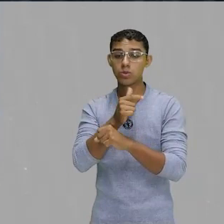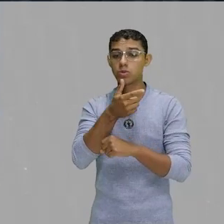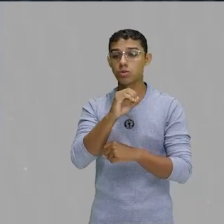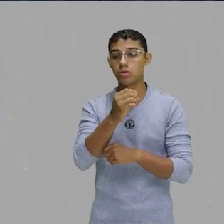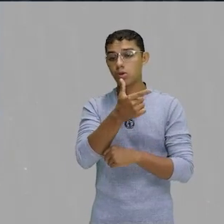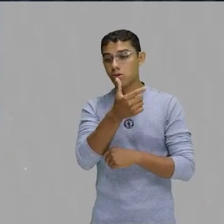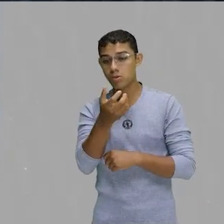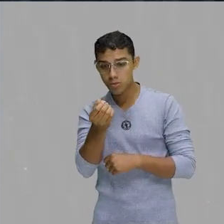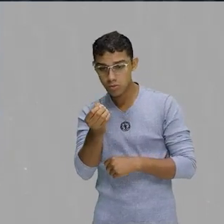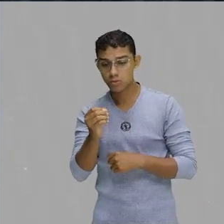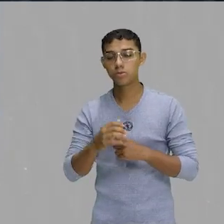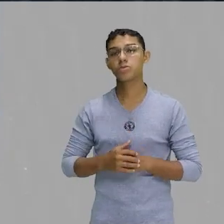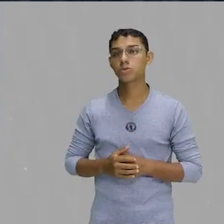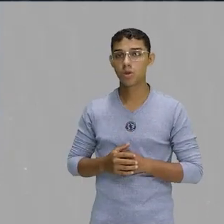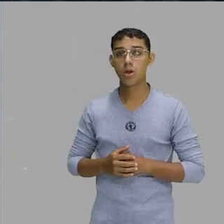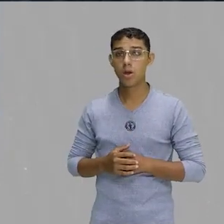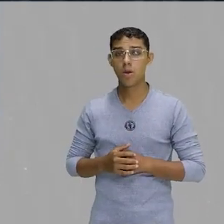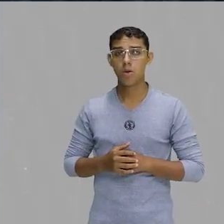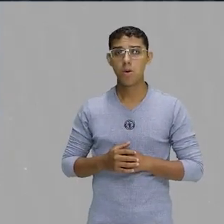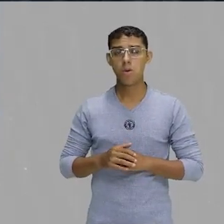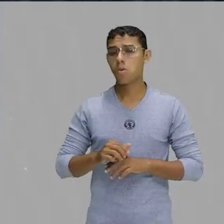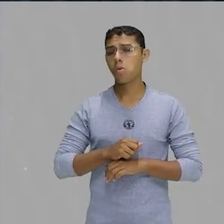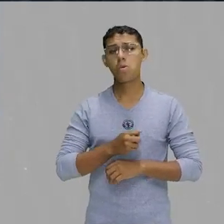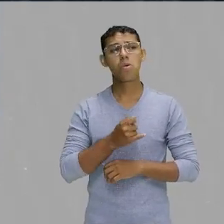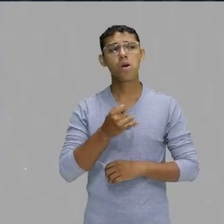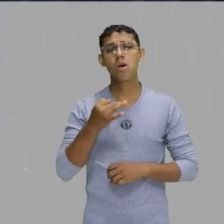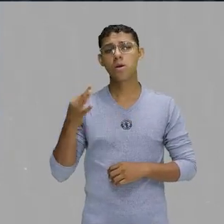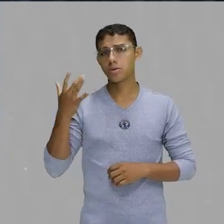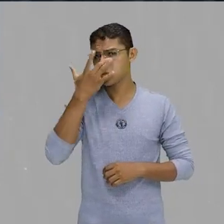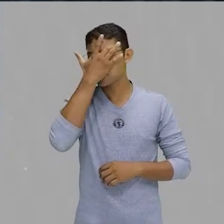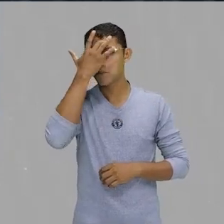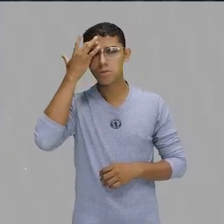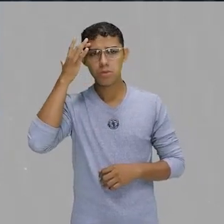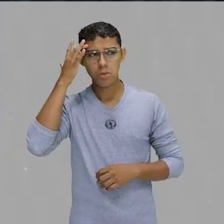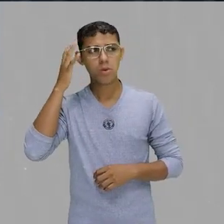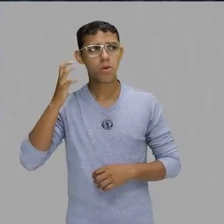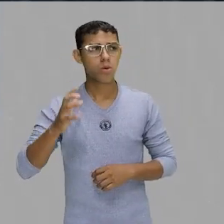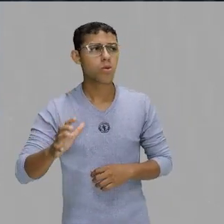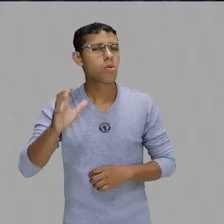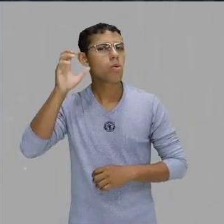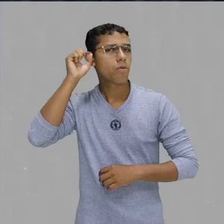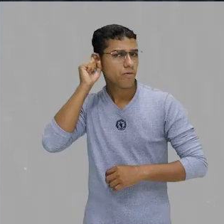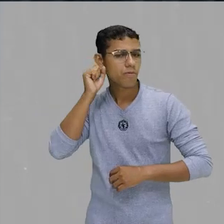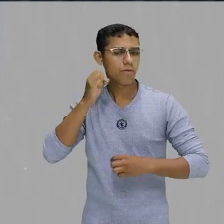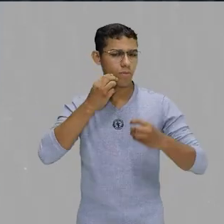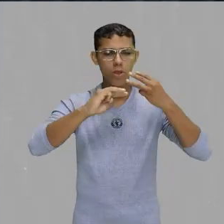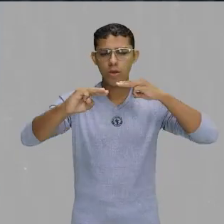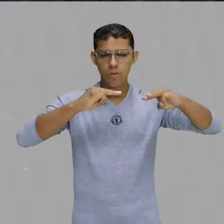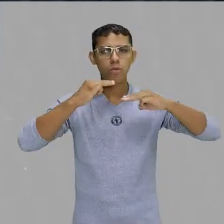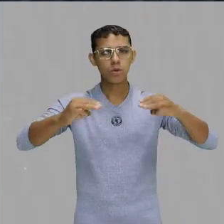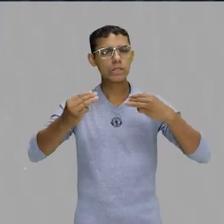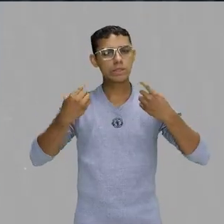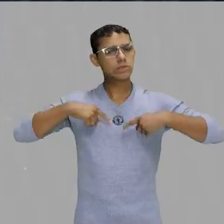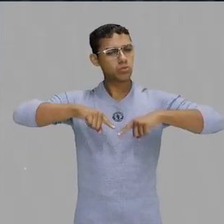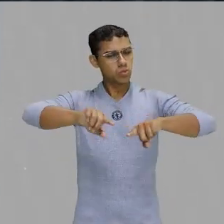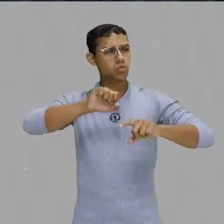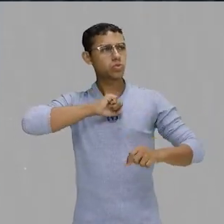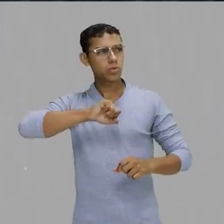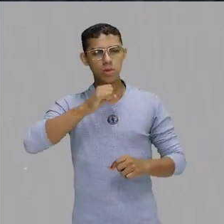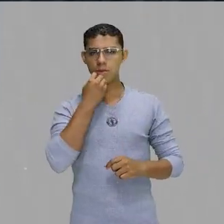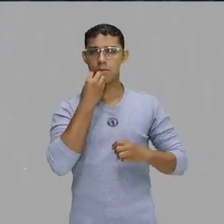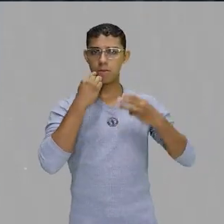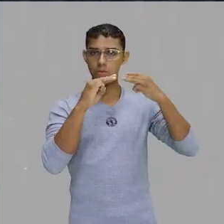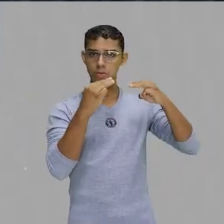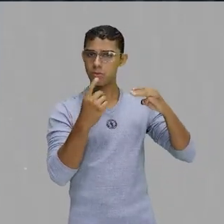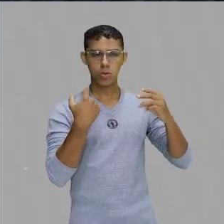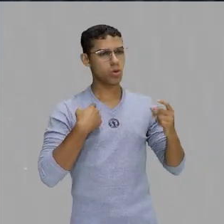dúvida. A quantidade de pessoas que ouvem essa música, esse ritmo da Tuza, eles